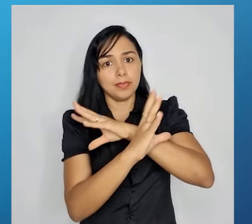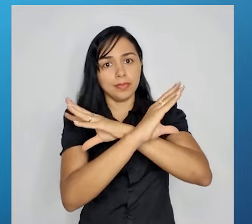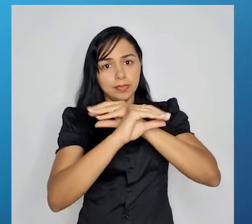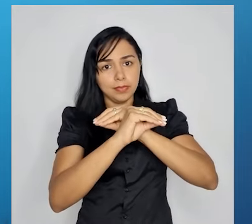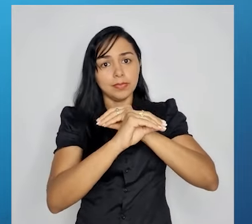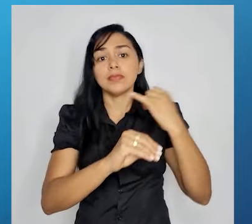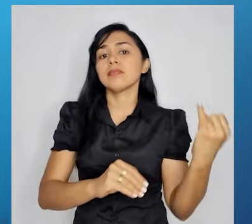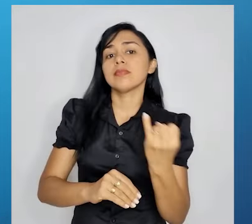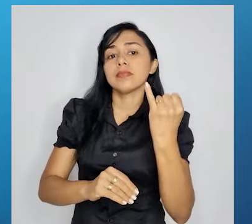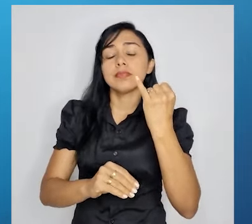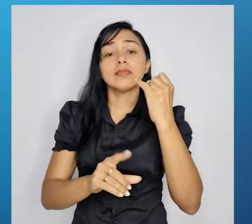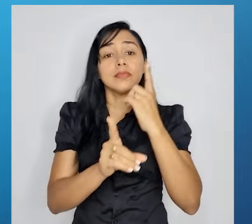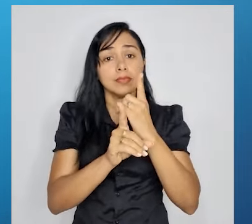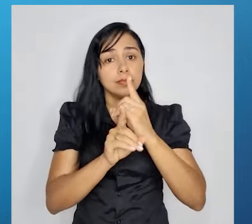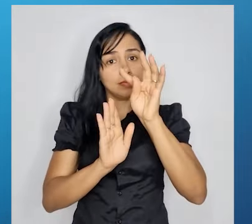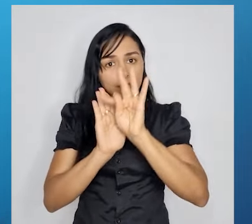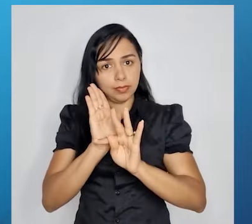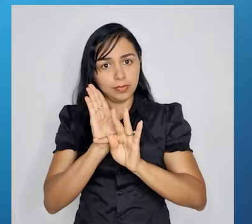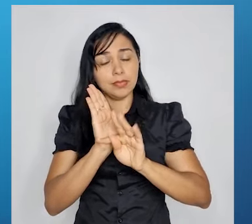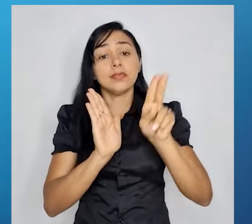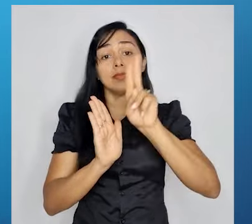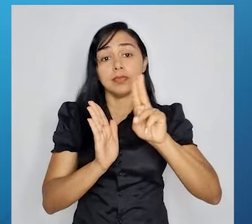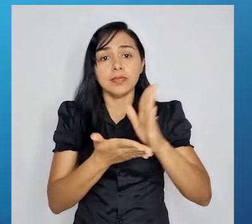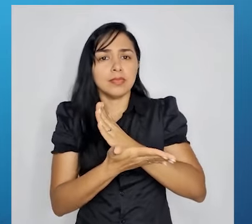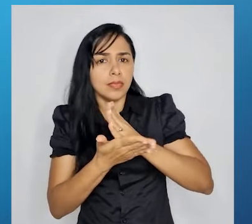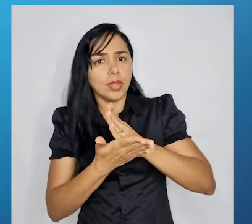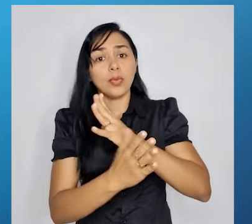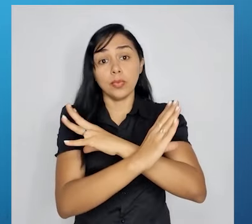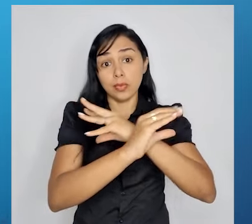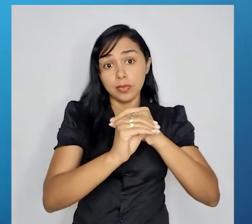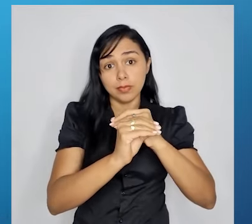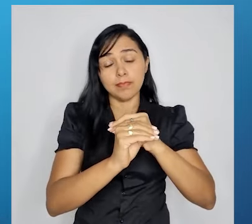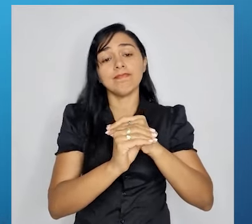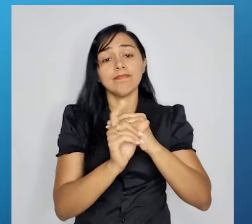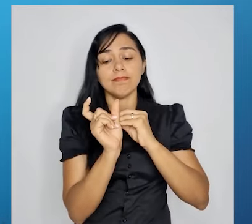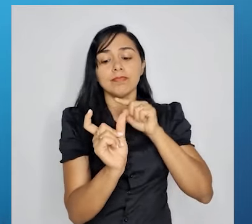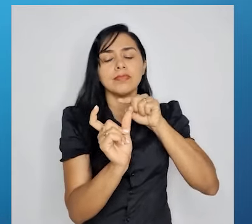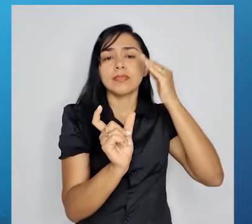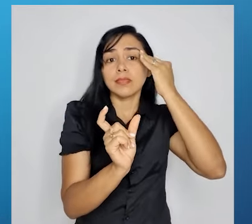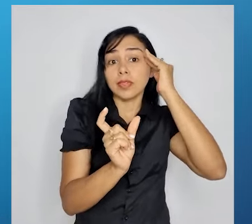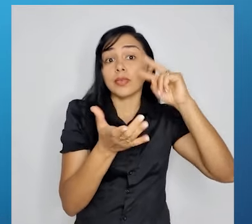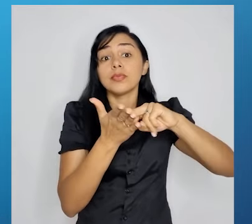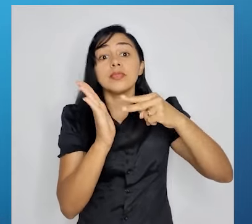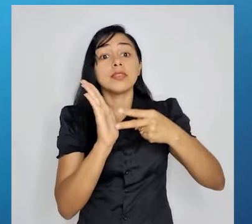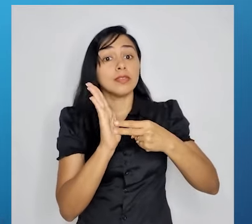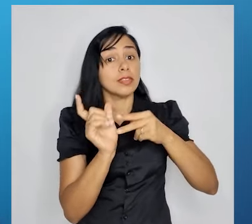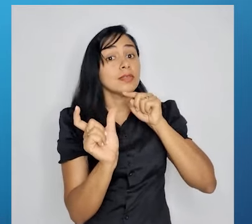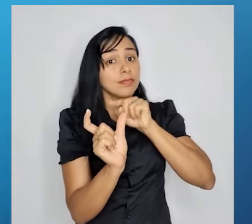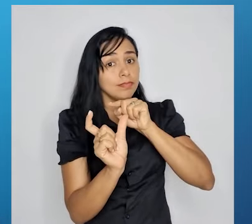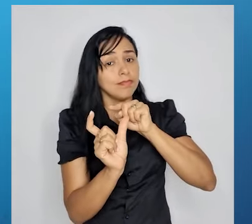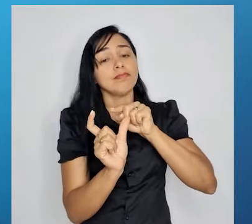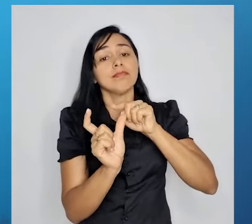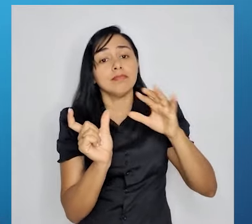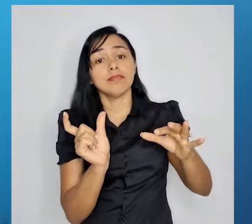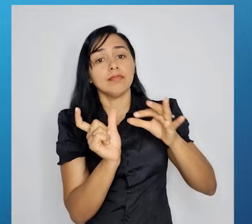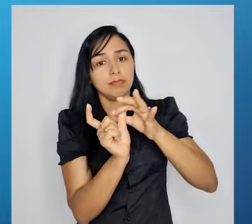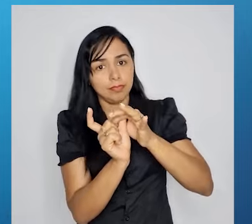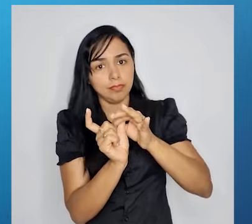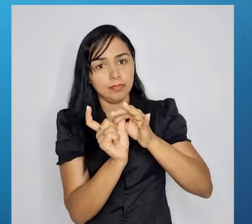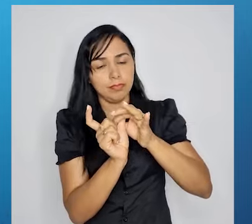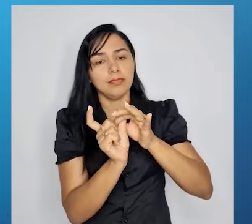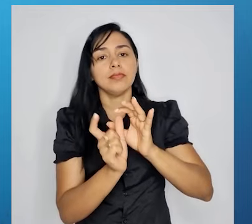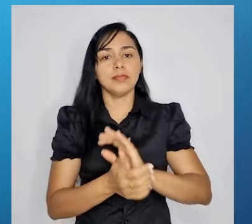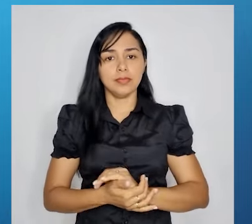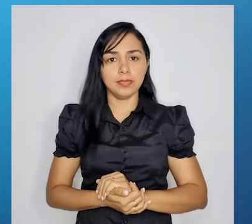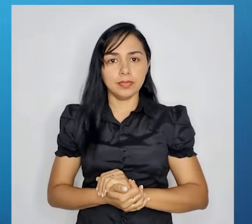empregar corretamente algumas conjunções e identificar o sentido expresso pelo emprego das